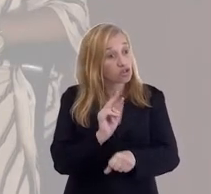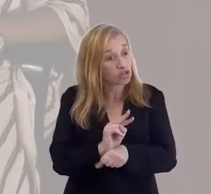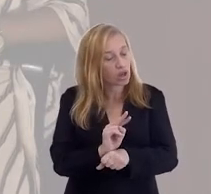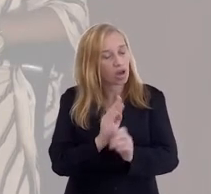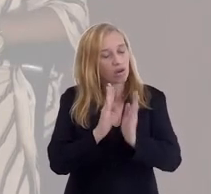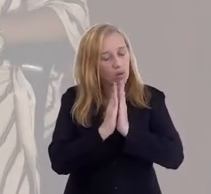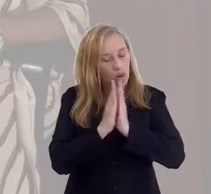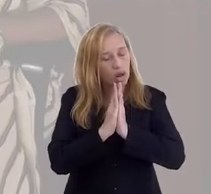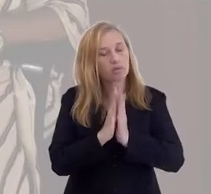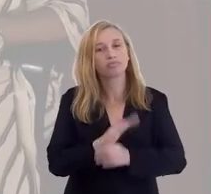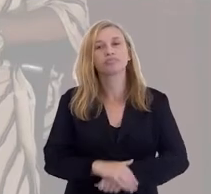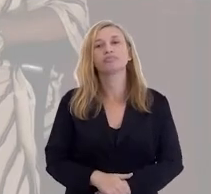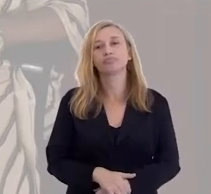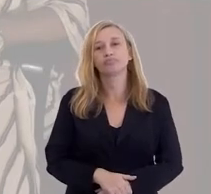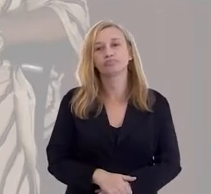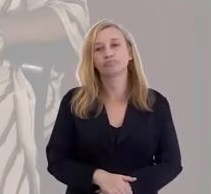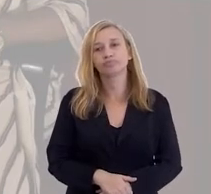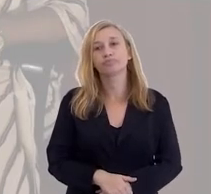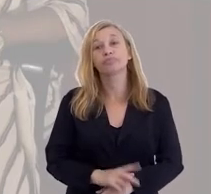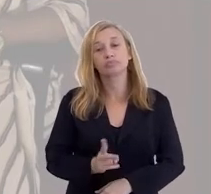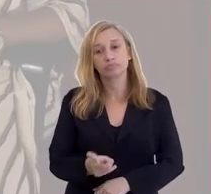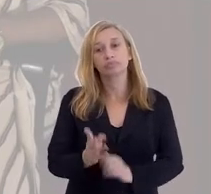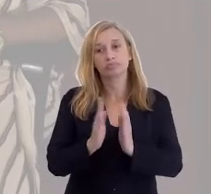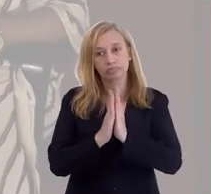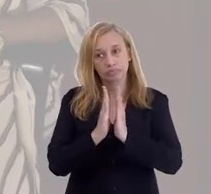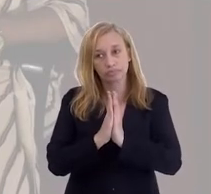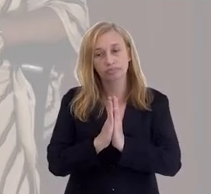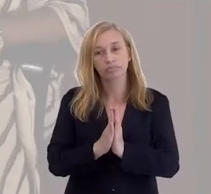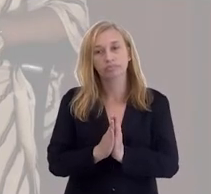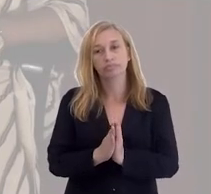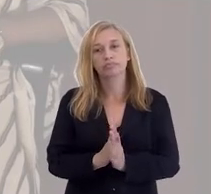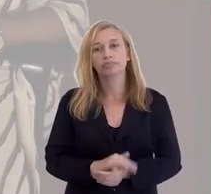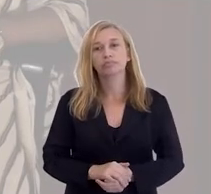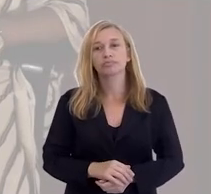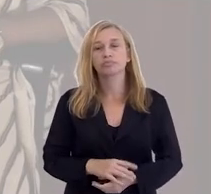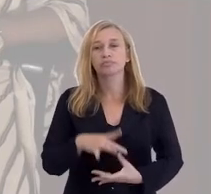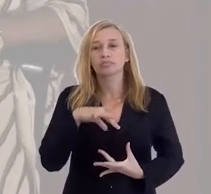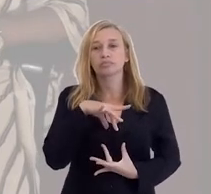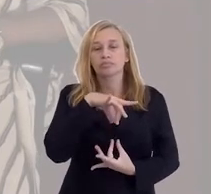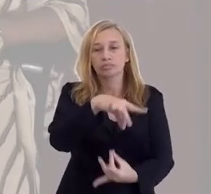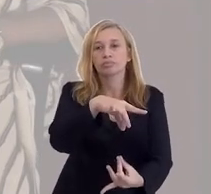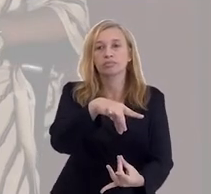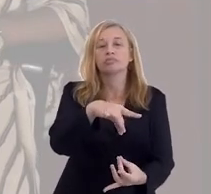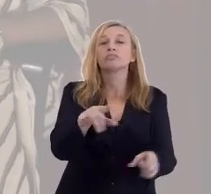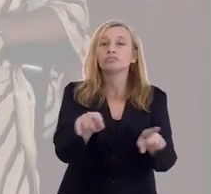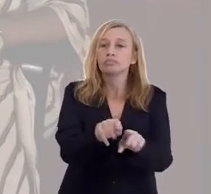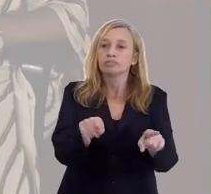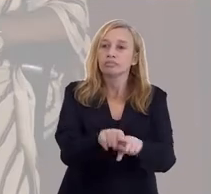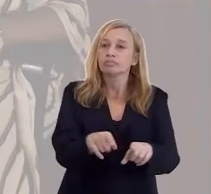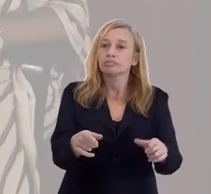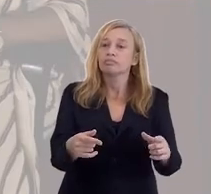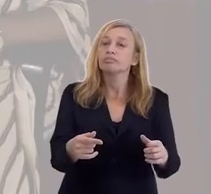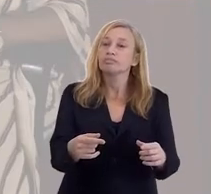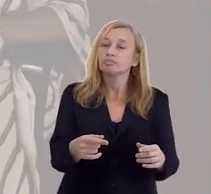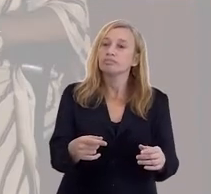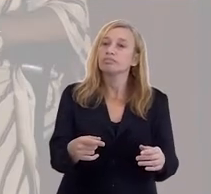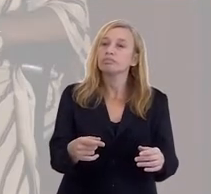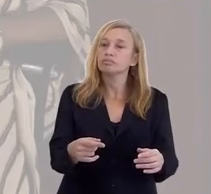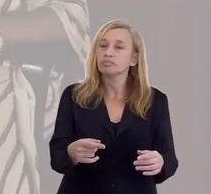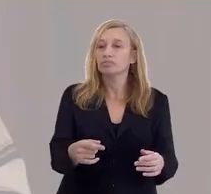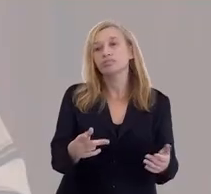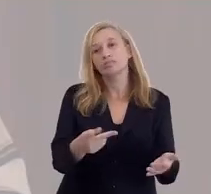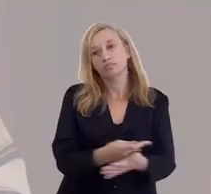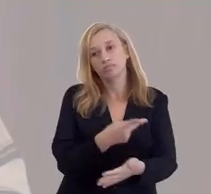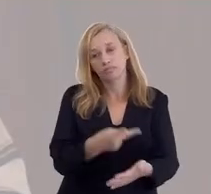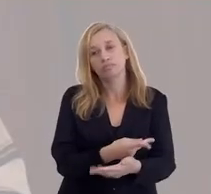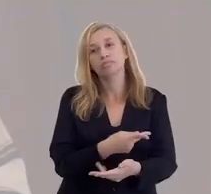vigiai e orai. A gente deve fazer muita oração, porque saindo fora do corpo também a gente vai fazer besteira.